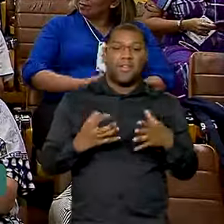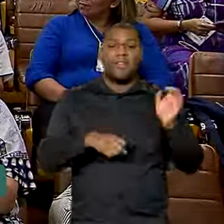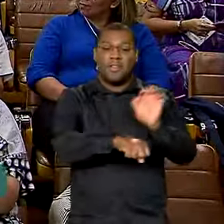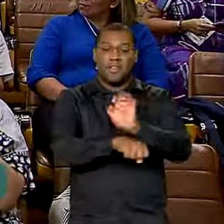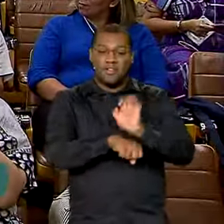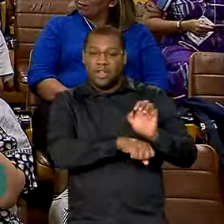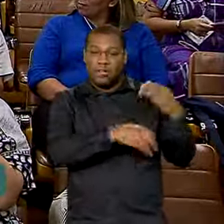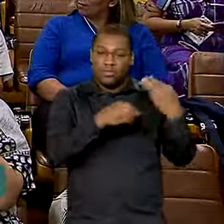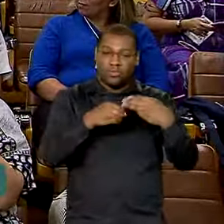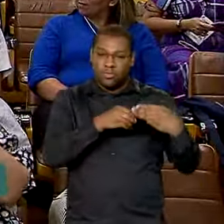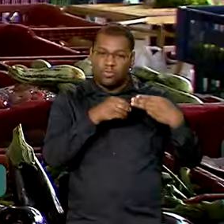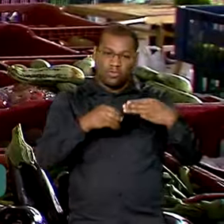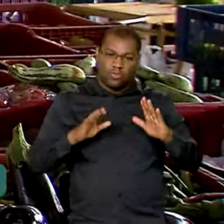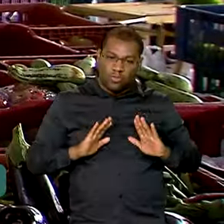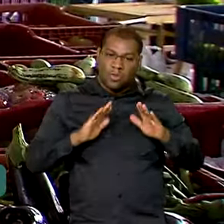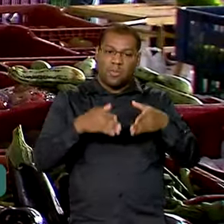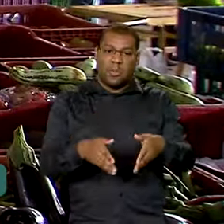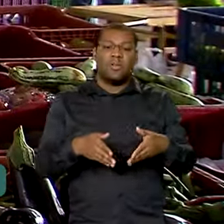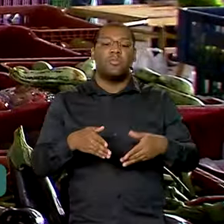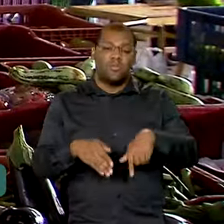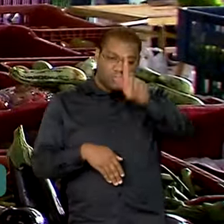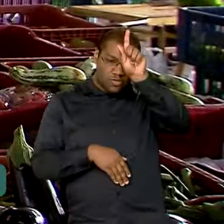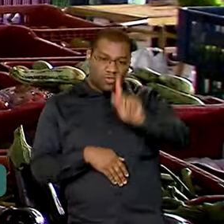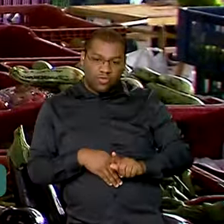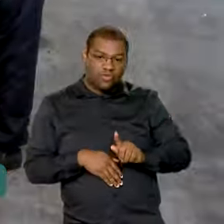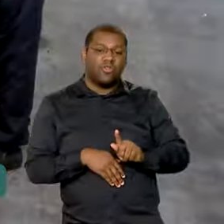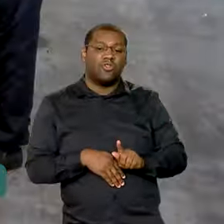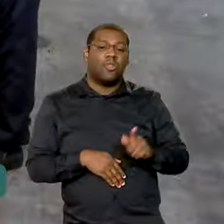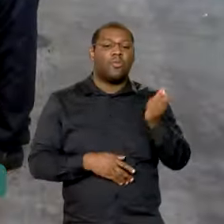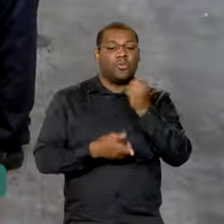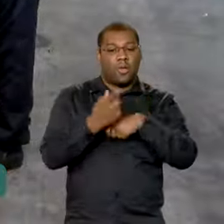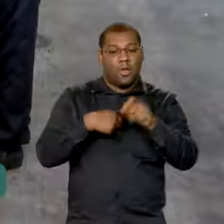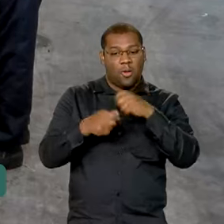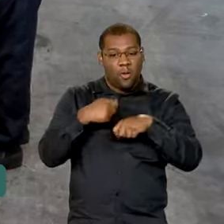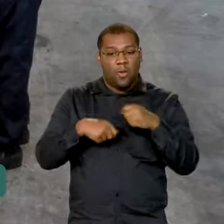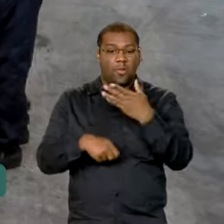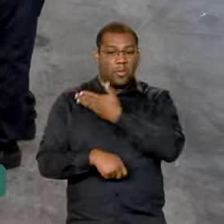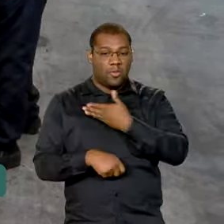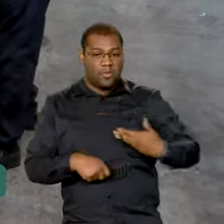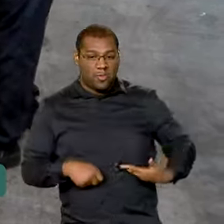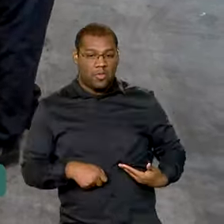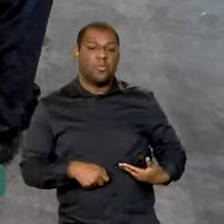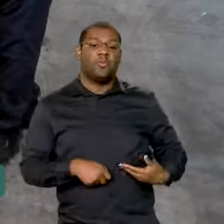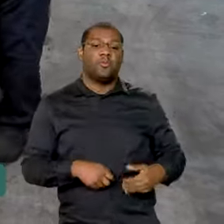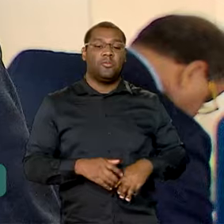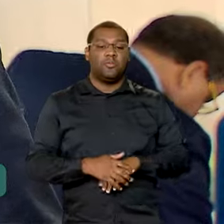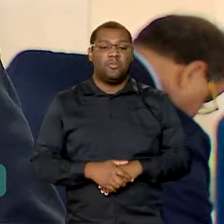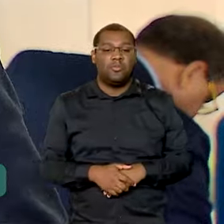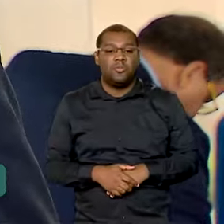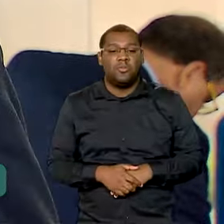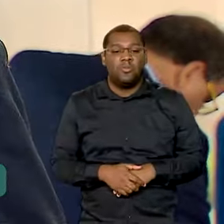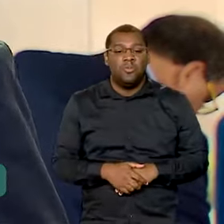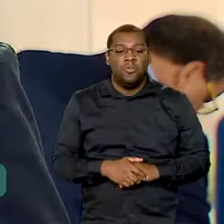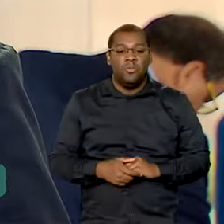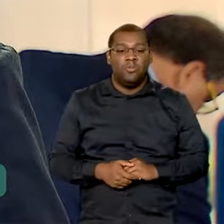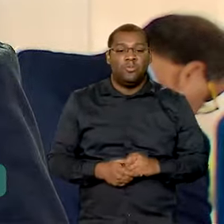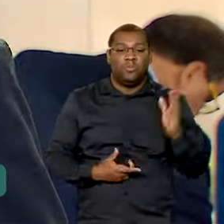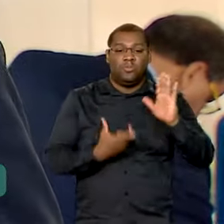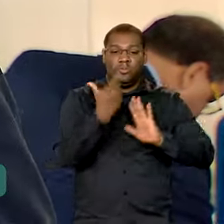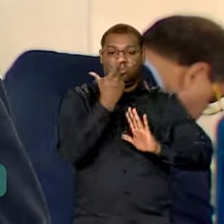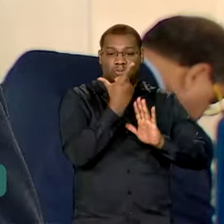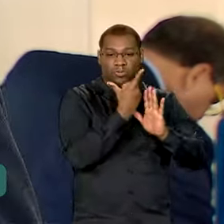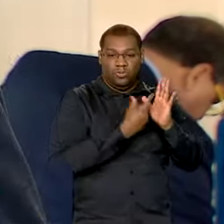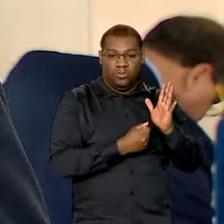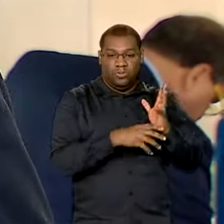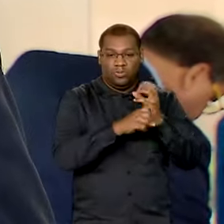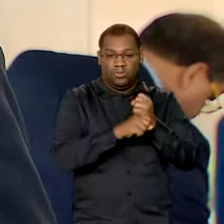estados e municípios na gestão dos recursos destinados à economia solidária. Em torno do orçamento,